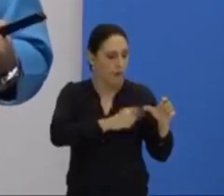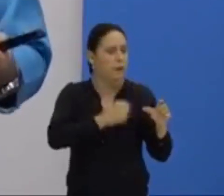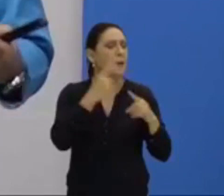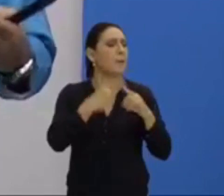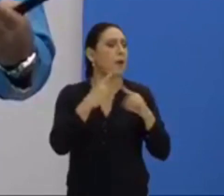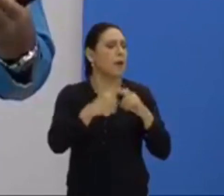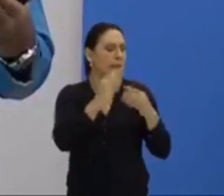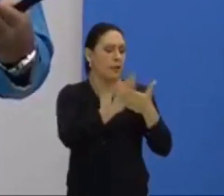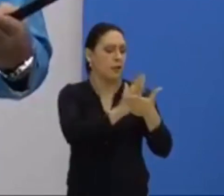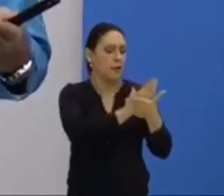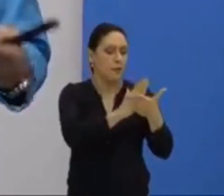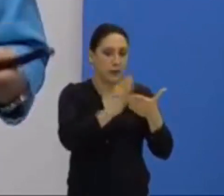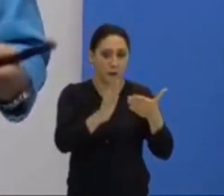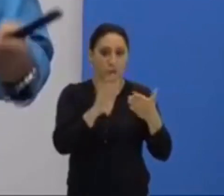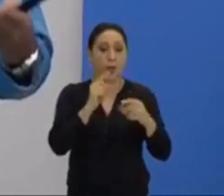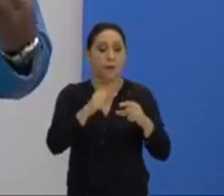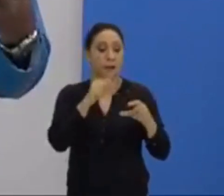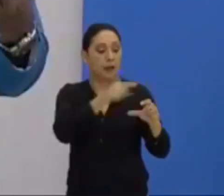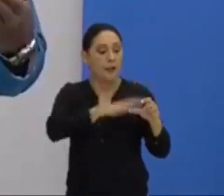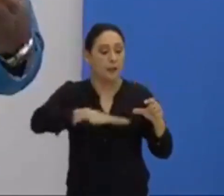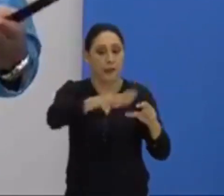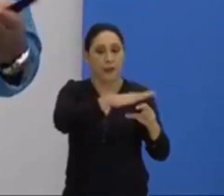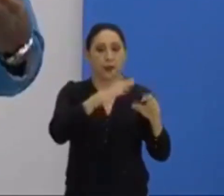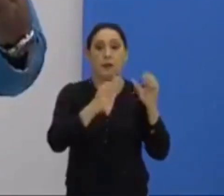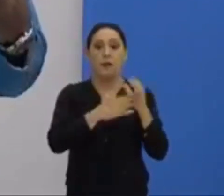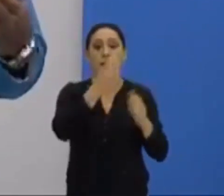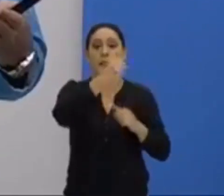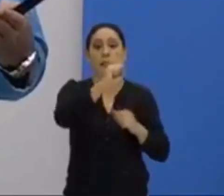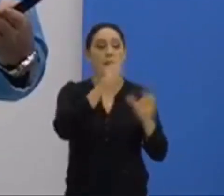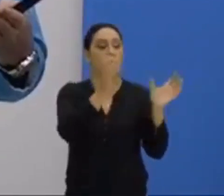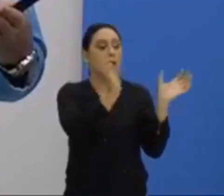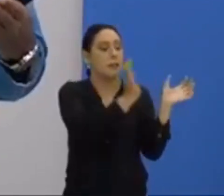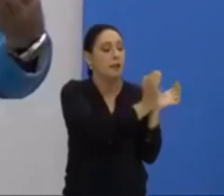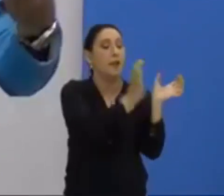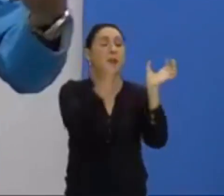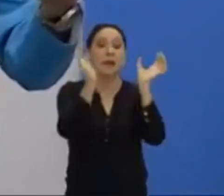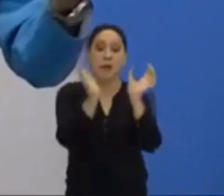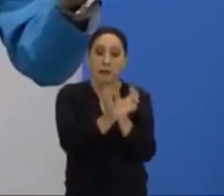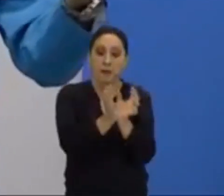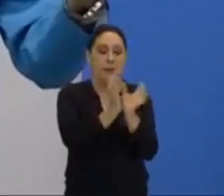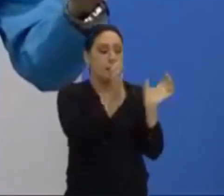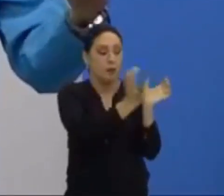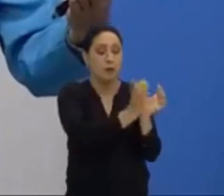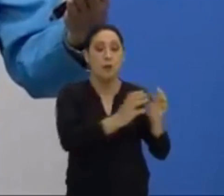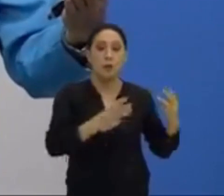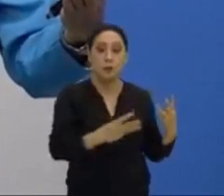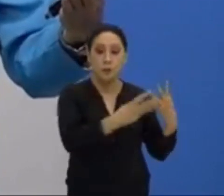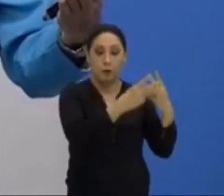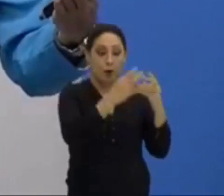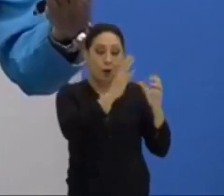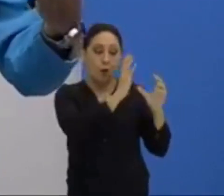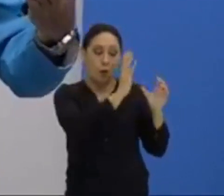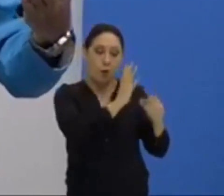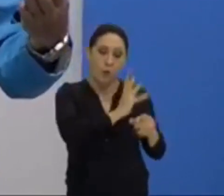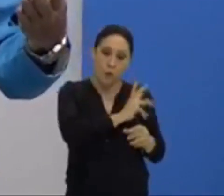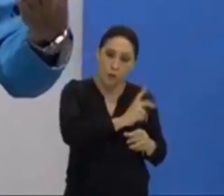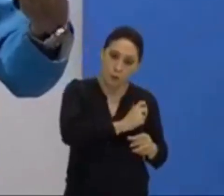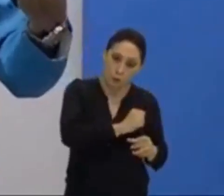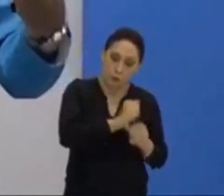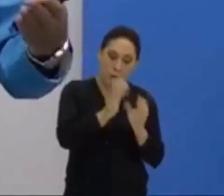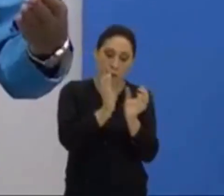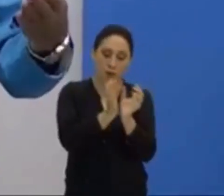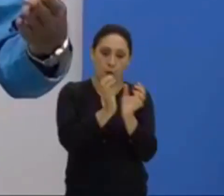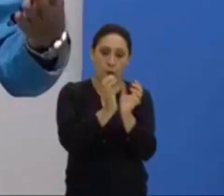que dividir? Porque é um território defendido por dois povos. De um lado, você tem os palestinos, que são